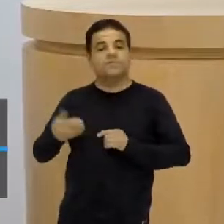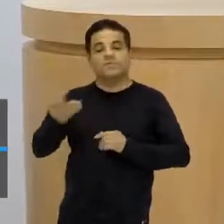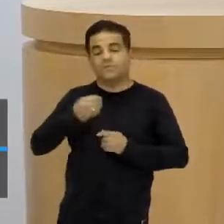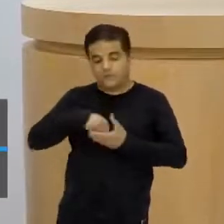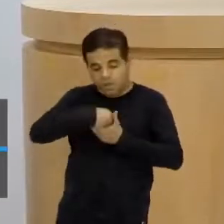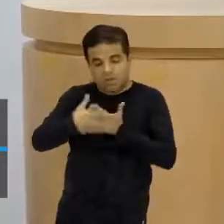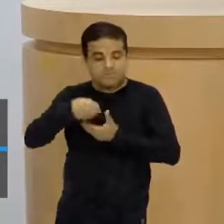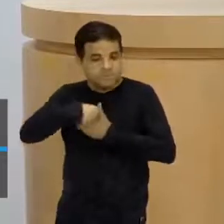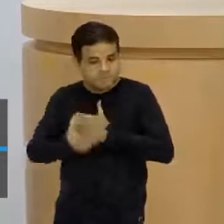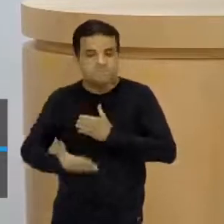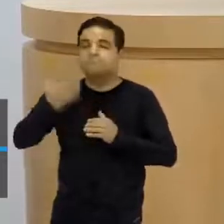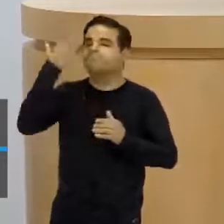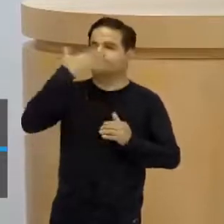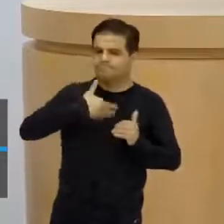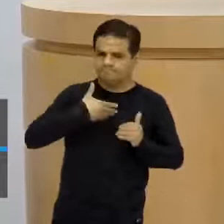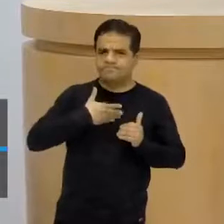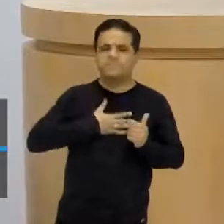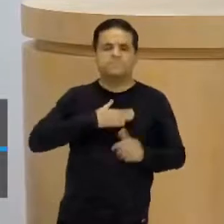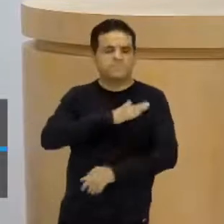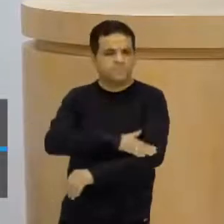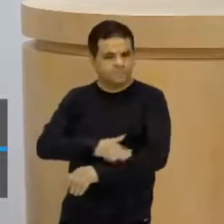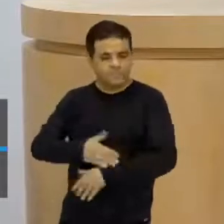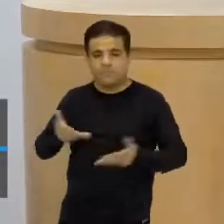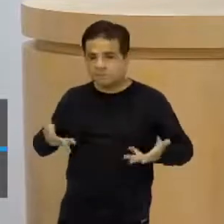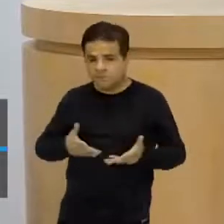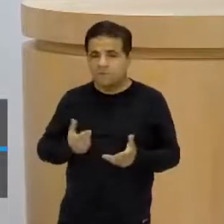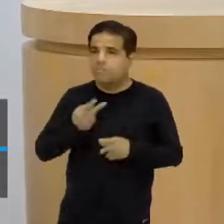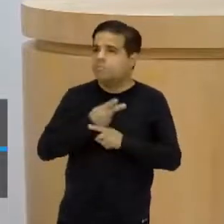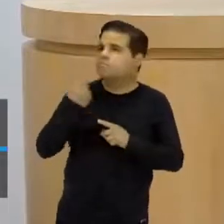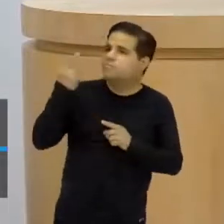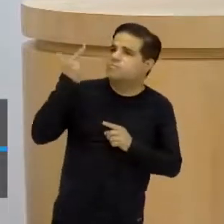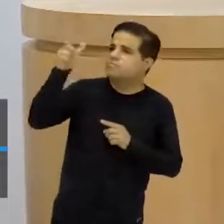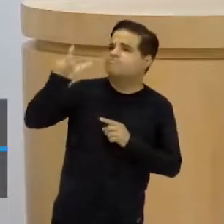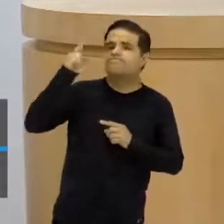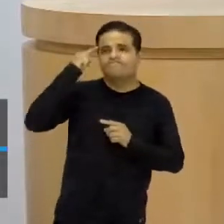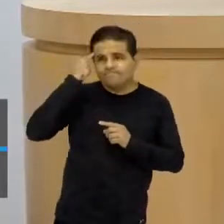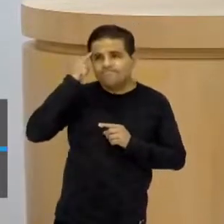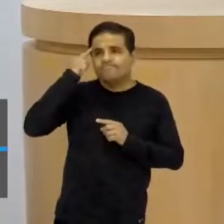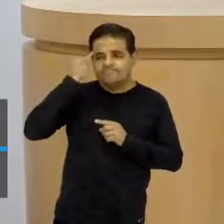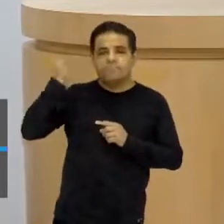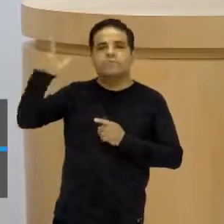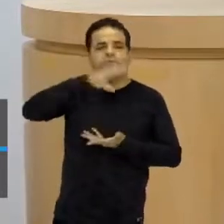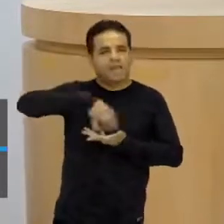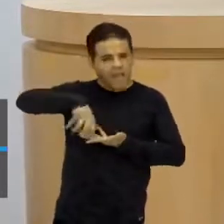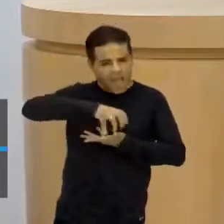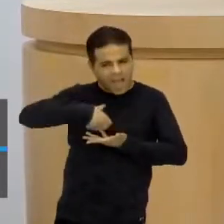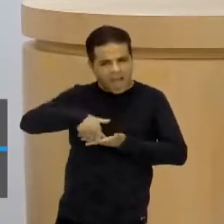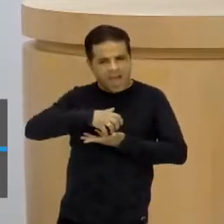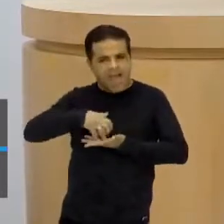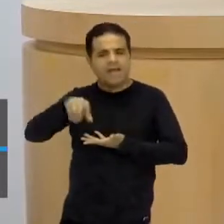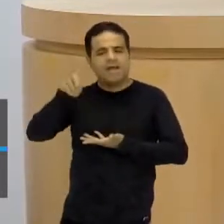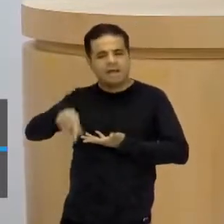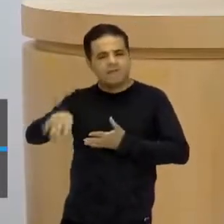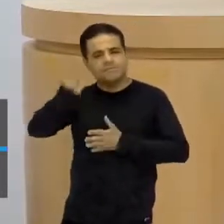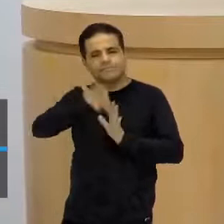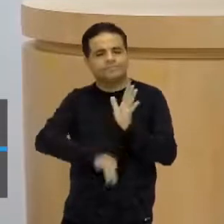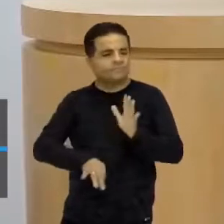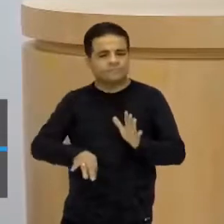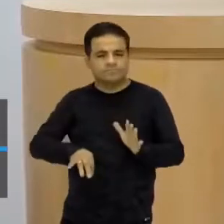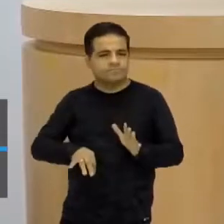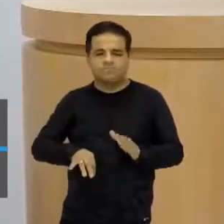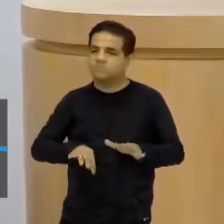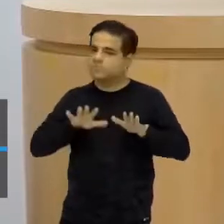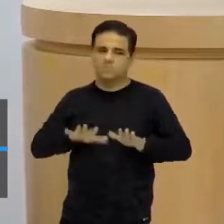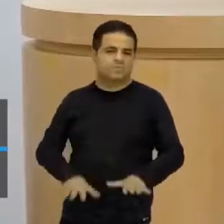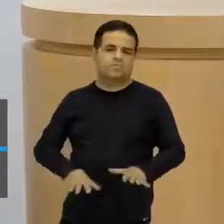argumentos comprovando a minha tese. Agora eu vou pra uma outra área, vamos dizer assim, do texto. Não